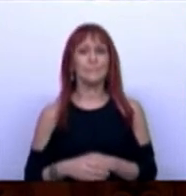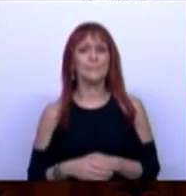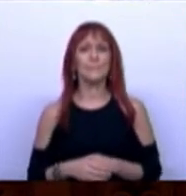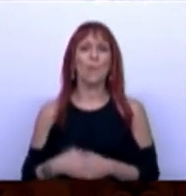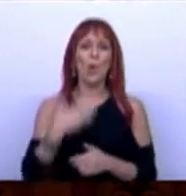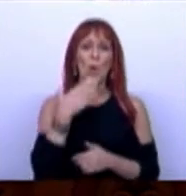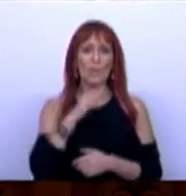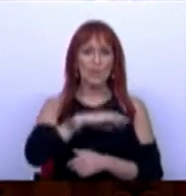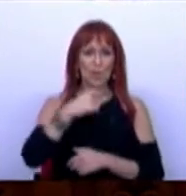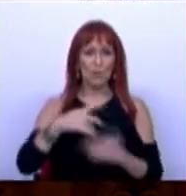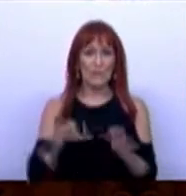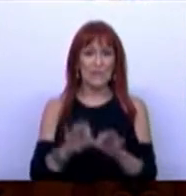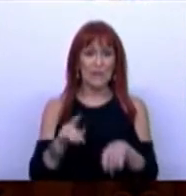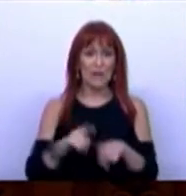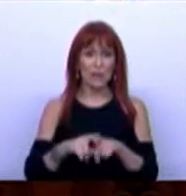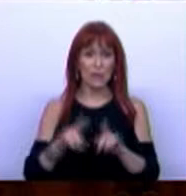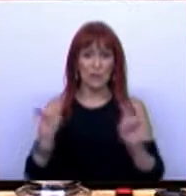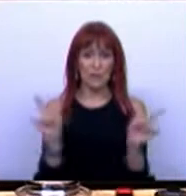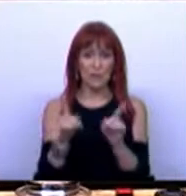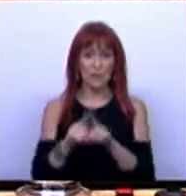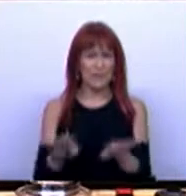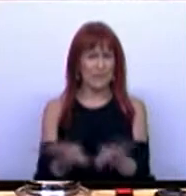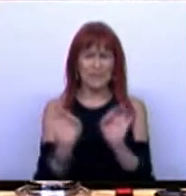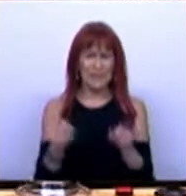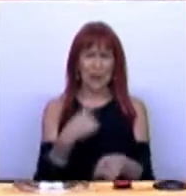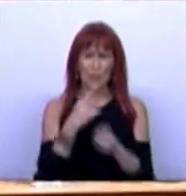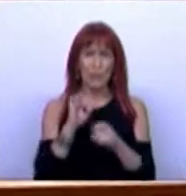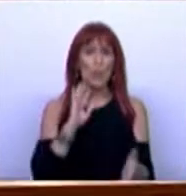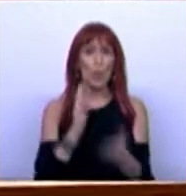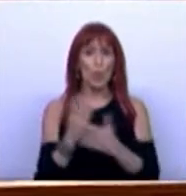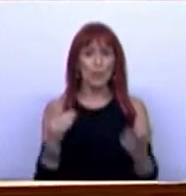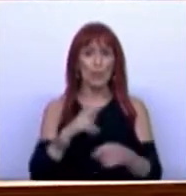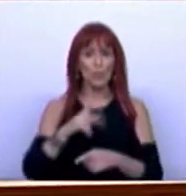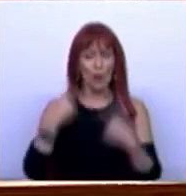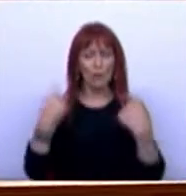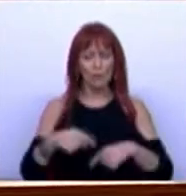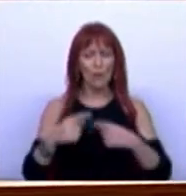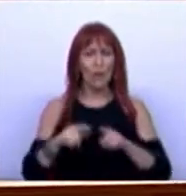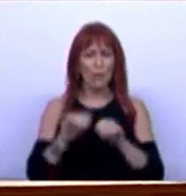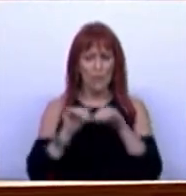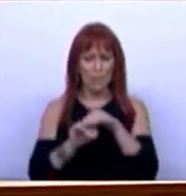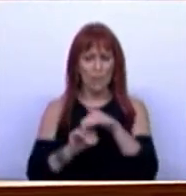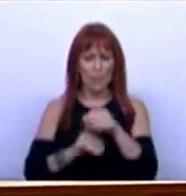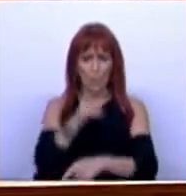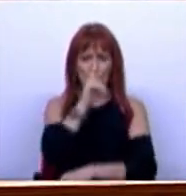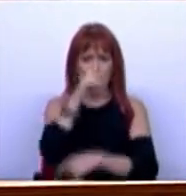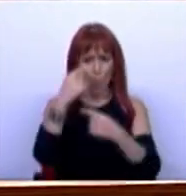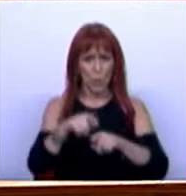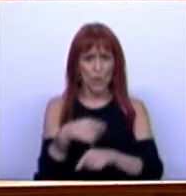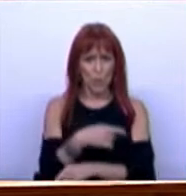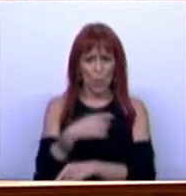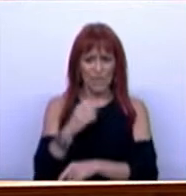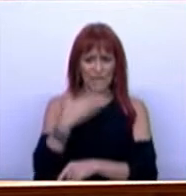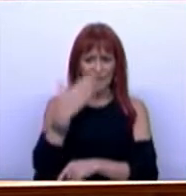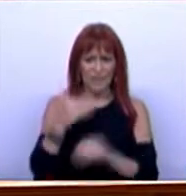Muito obrigado, Sr. Presidente. Com muita brevidade, vindo ao encontro de uma pergunta que colocou, Portugal tem de facto reservas de combustíveis para 90